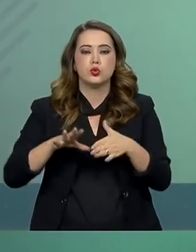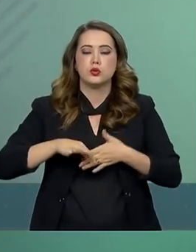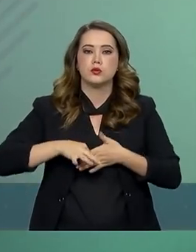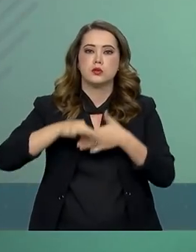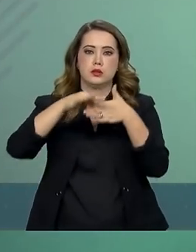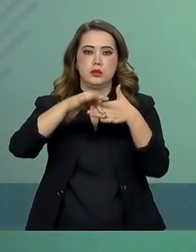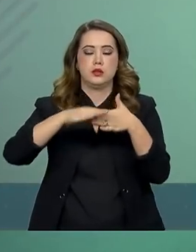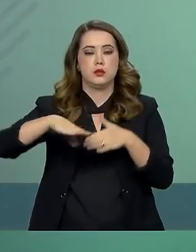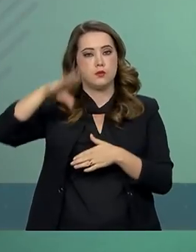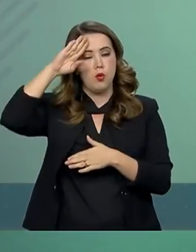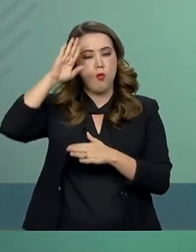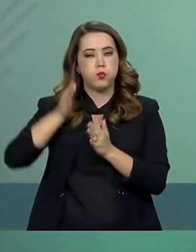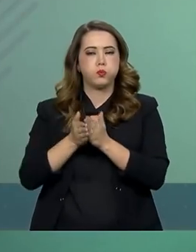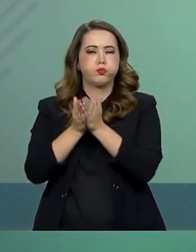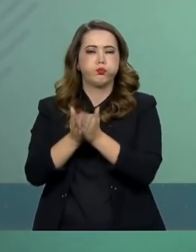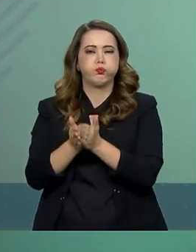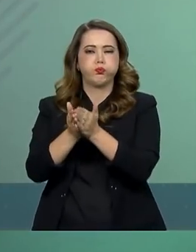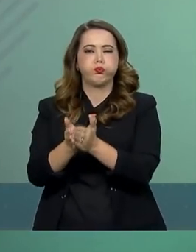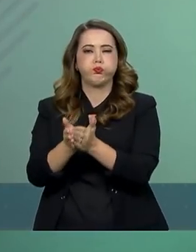Marinha.